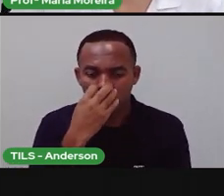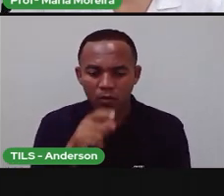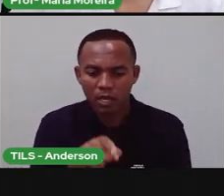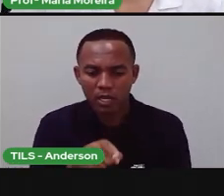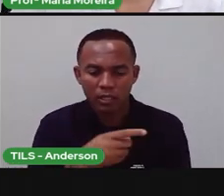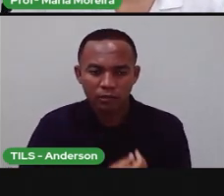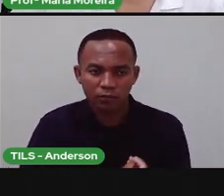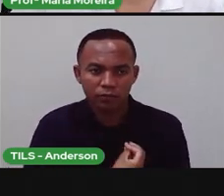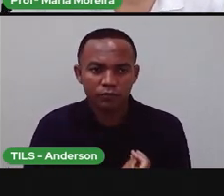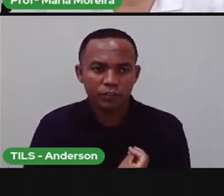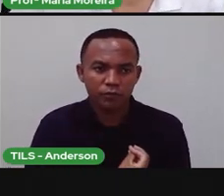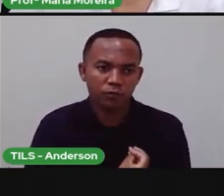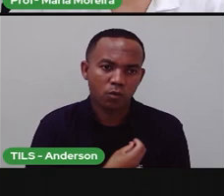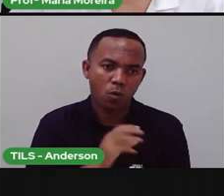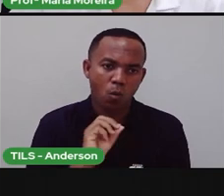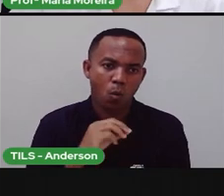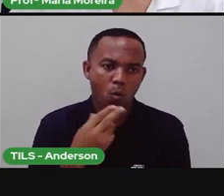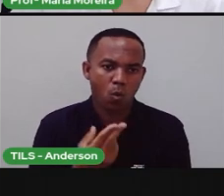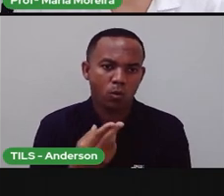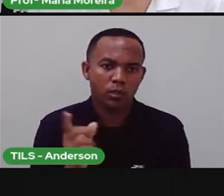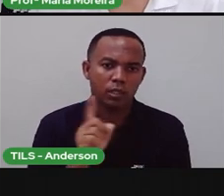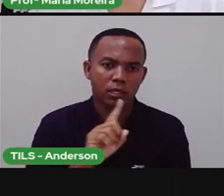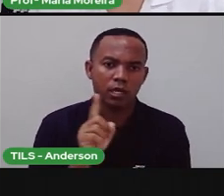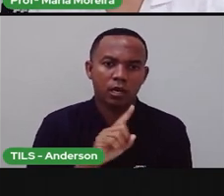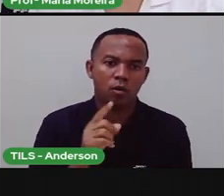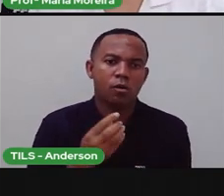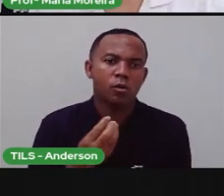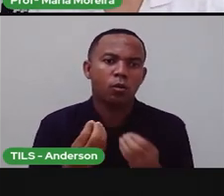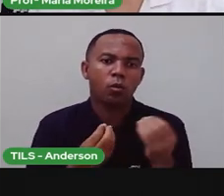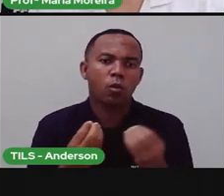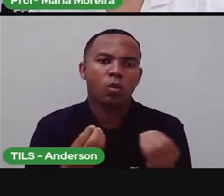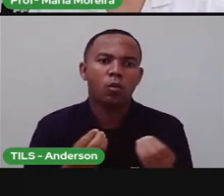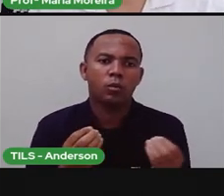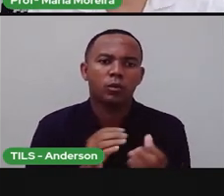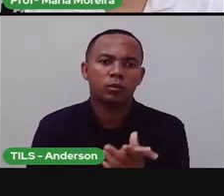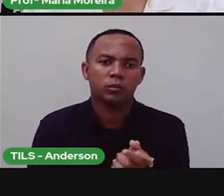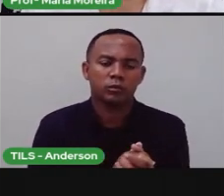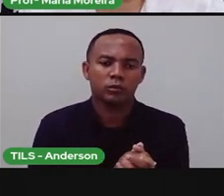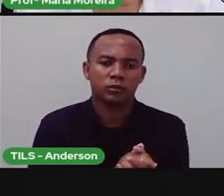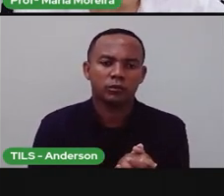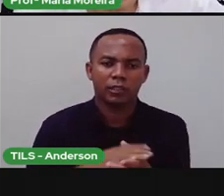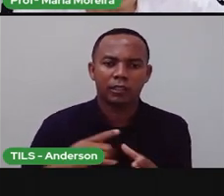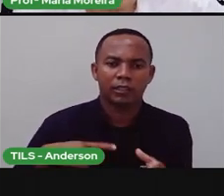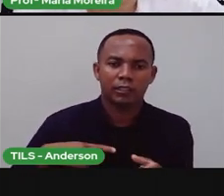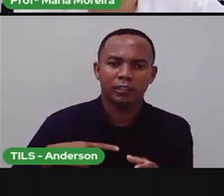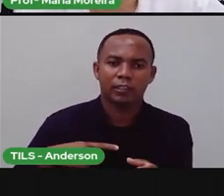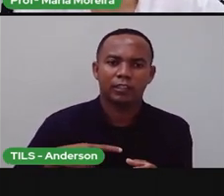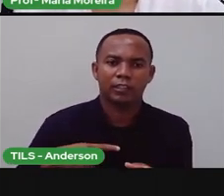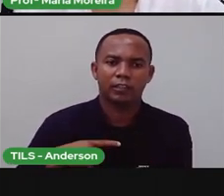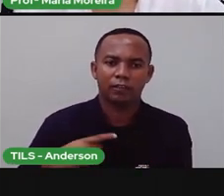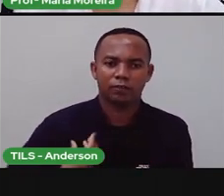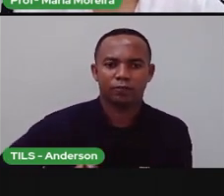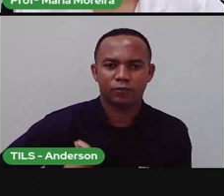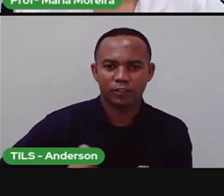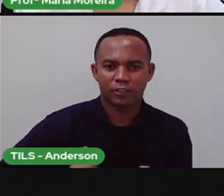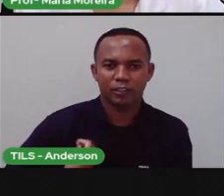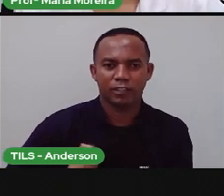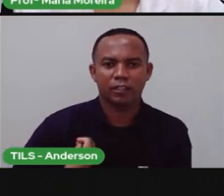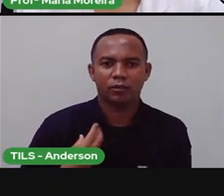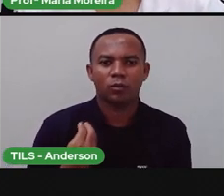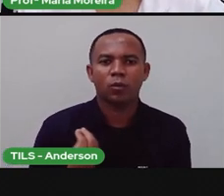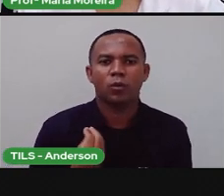vivo ou um ser não vivo? O que caracteriza essa ideia de ter vida? Né?